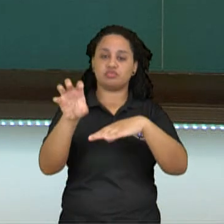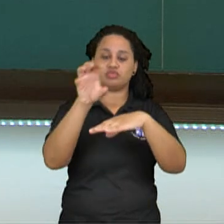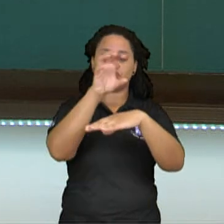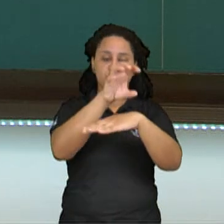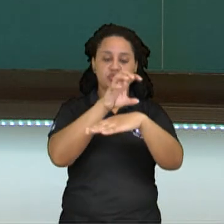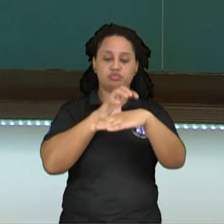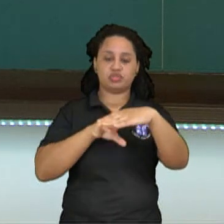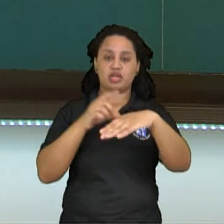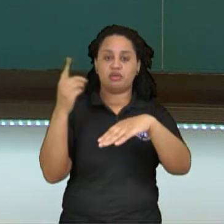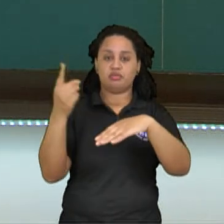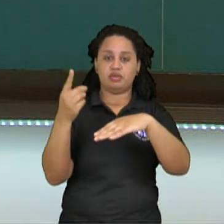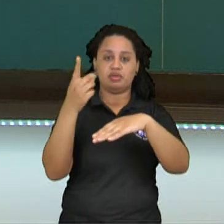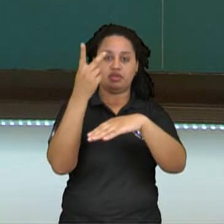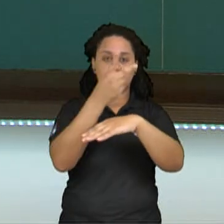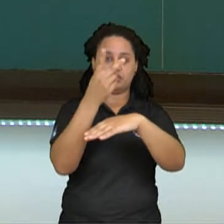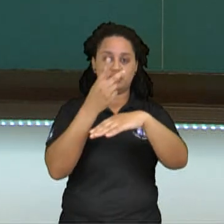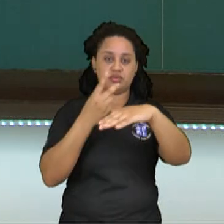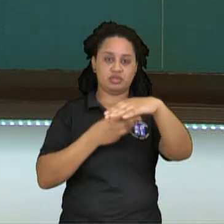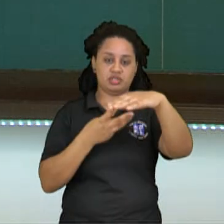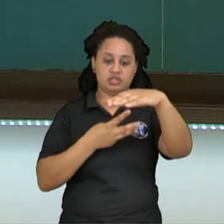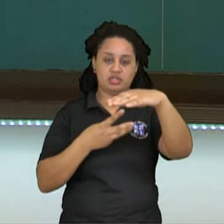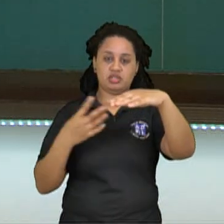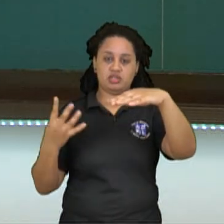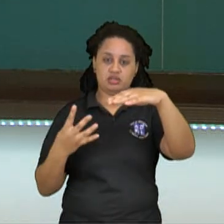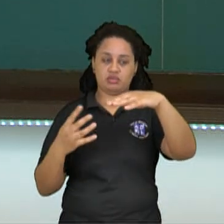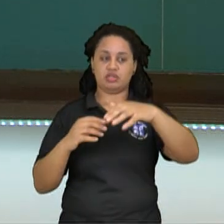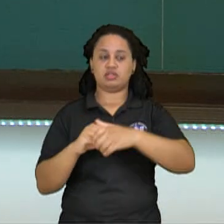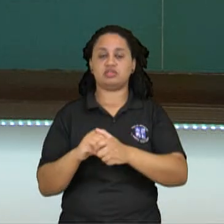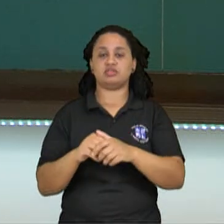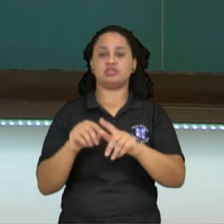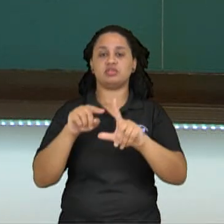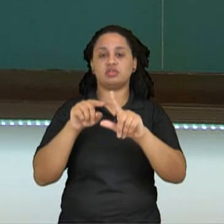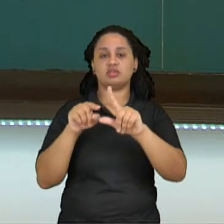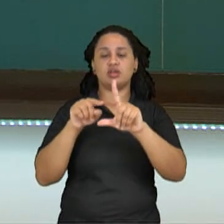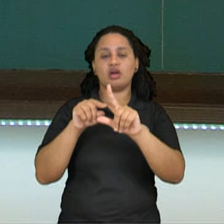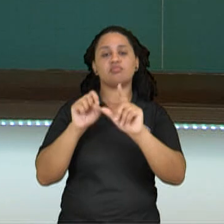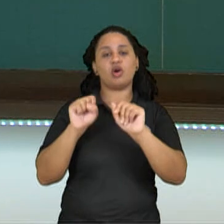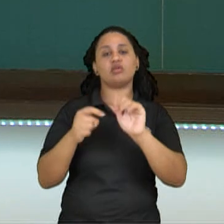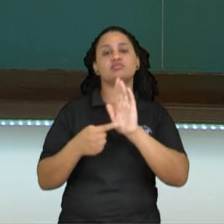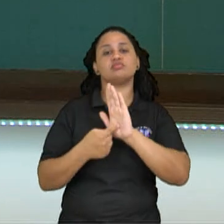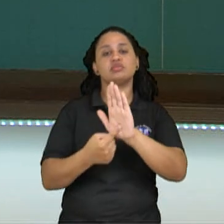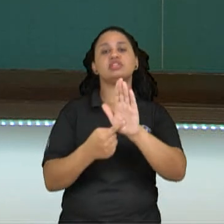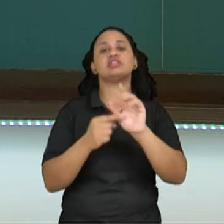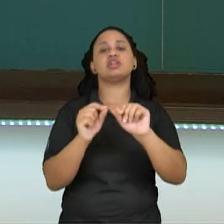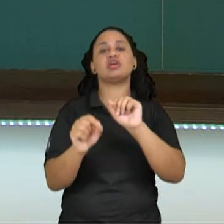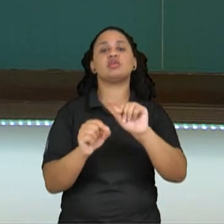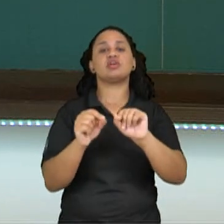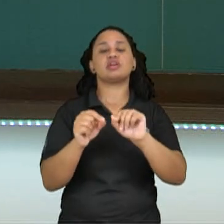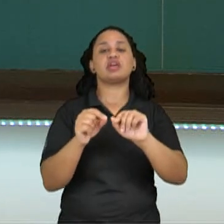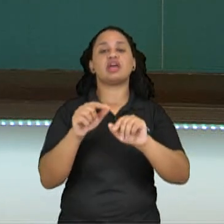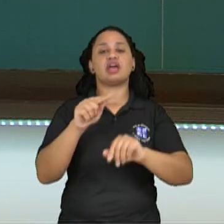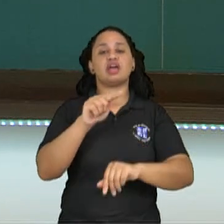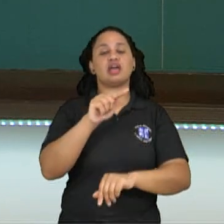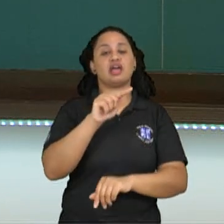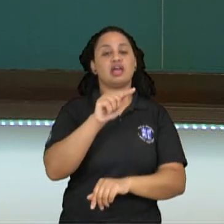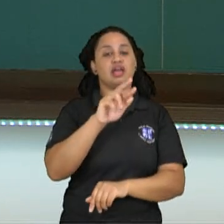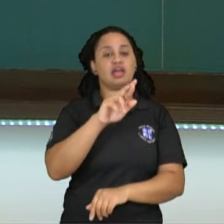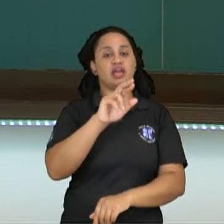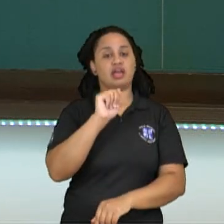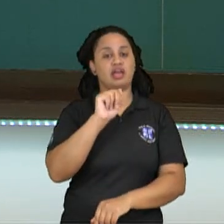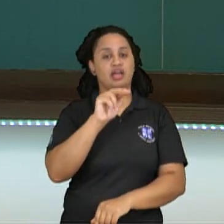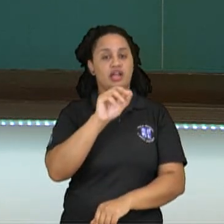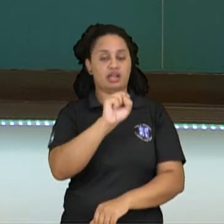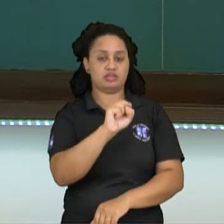terceiro e quarto quadrante. Seus ângulos podem ser representados em graus ou em radianos e